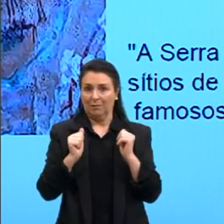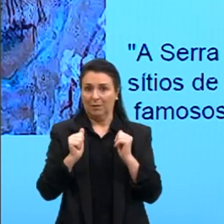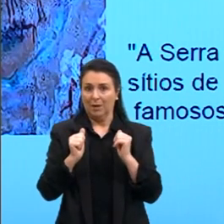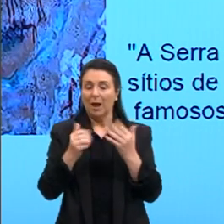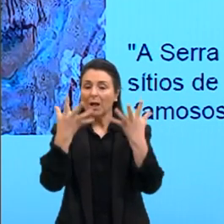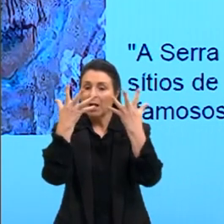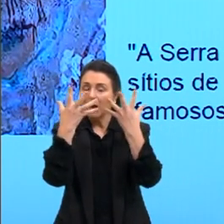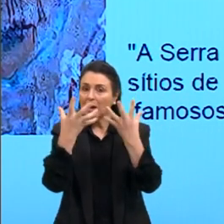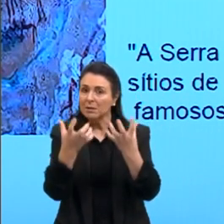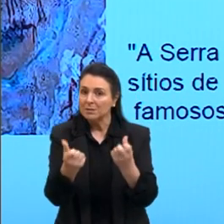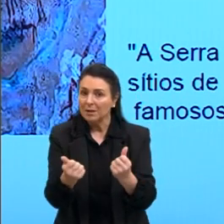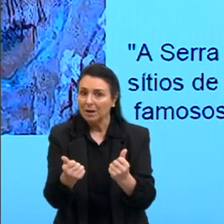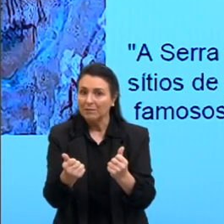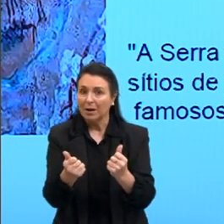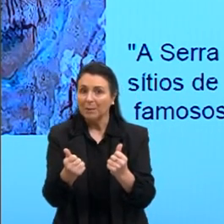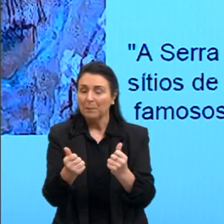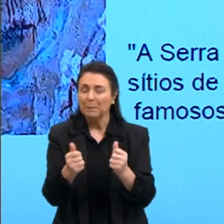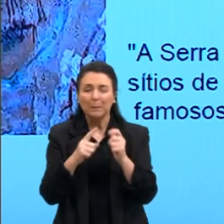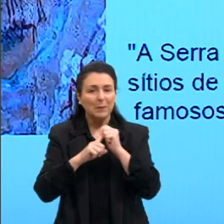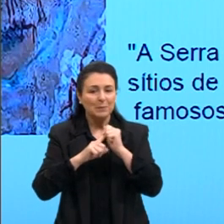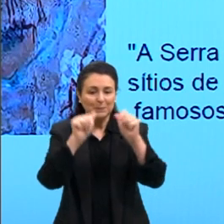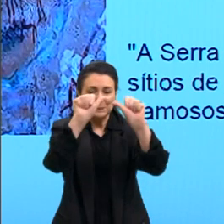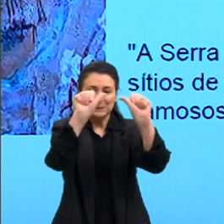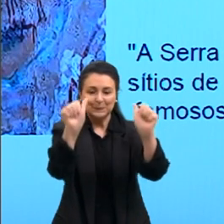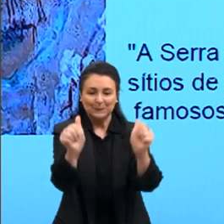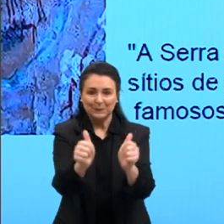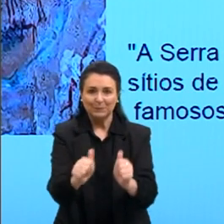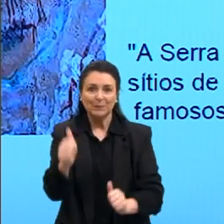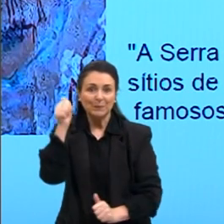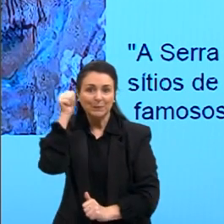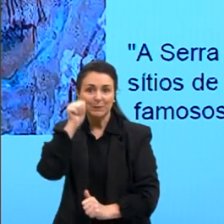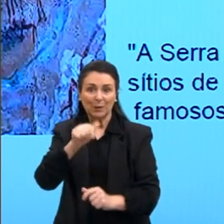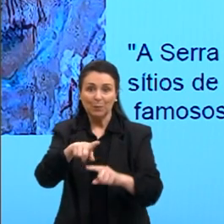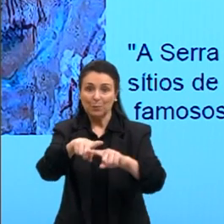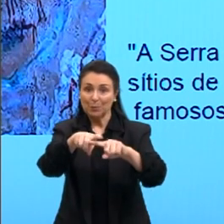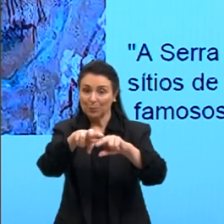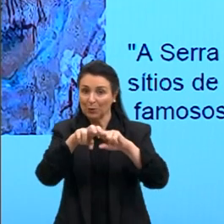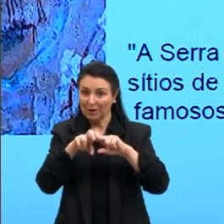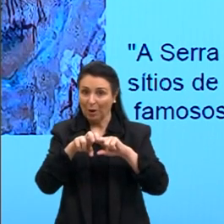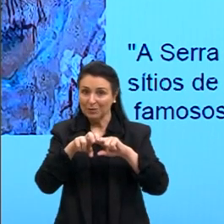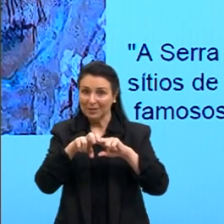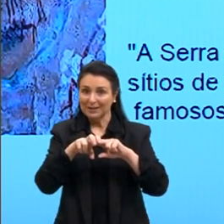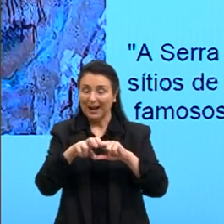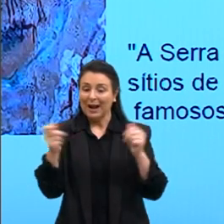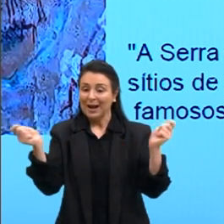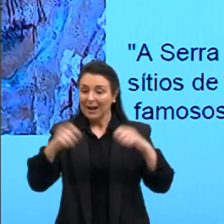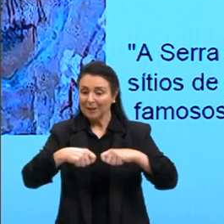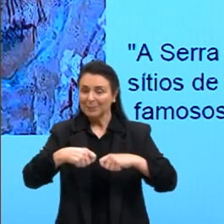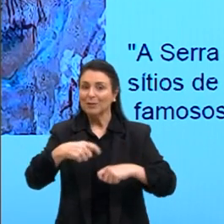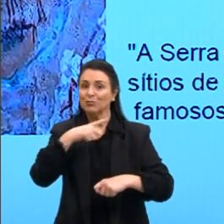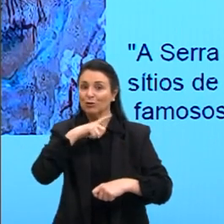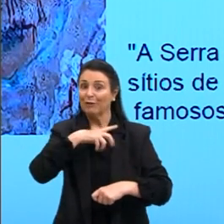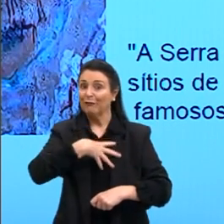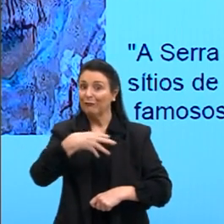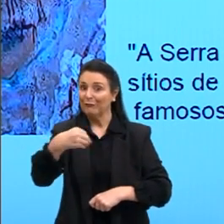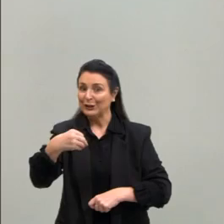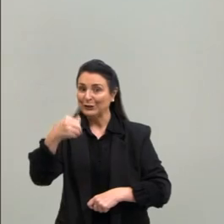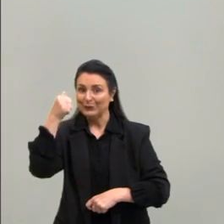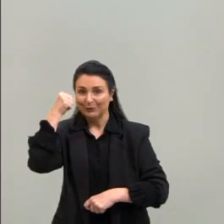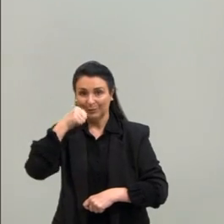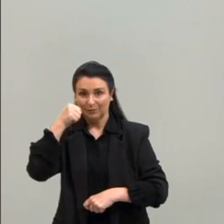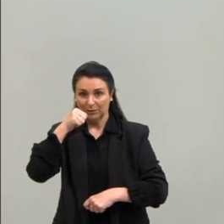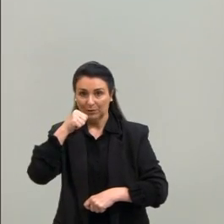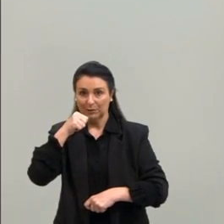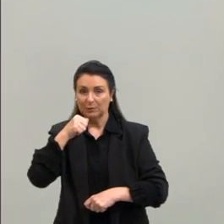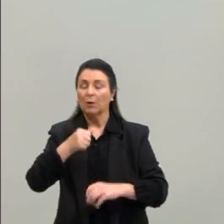à figura feminina, pela questão da fertilidade. Então, aqui nós já apresentamos uma característica que pode